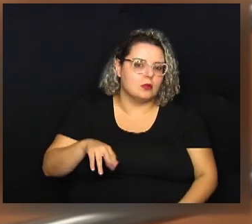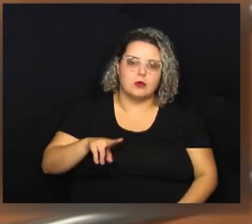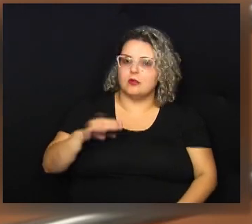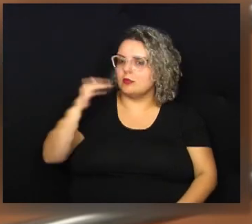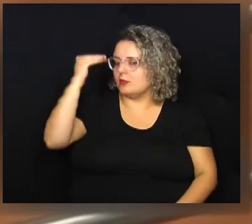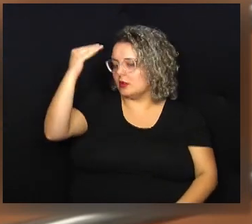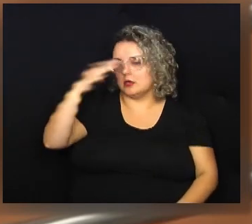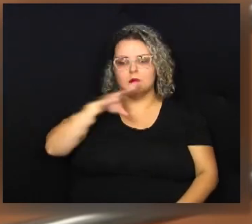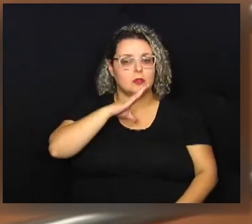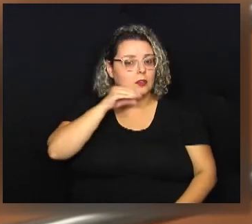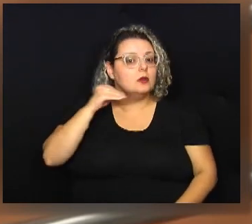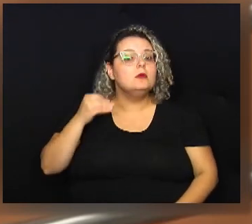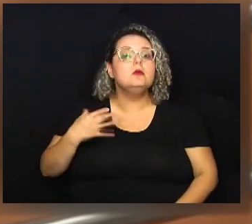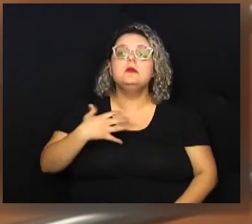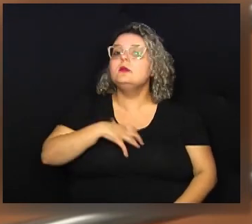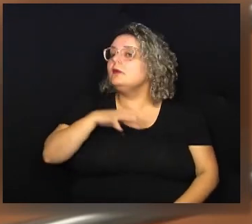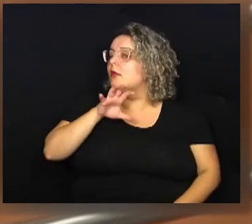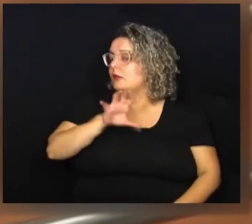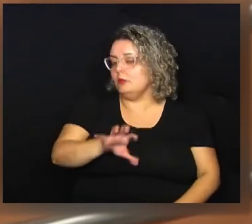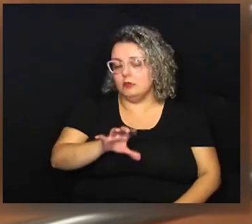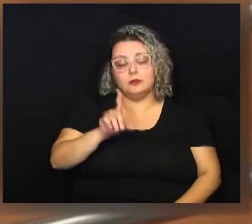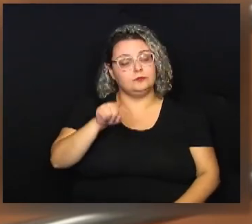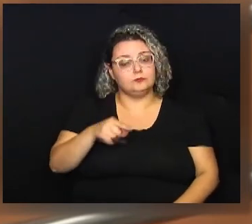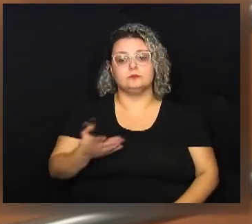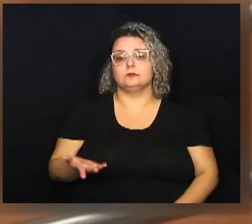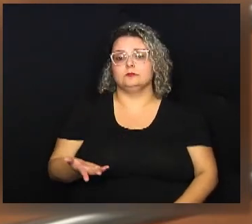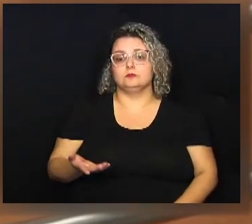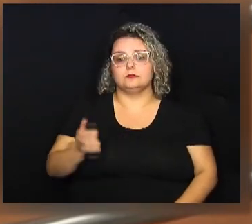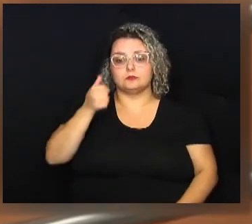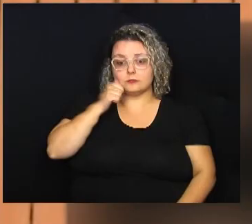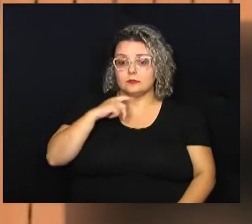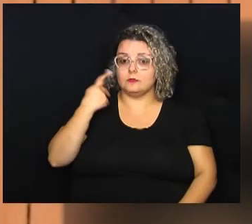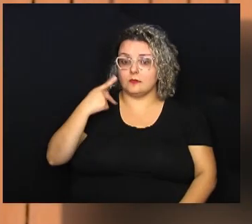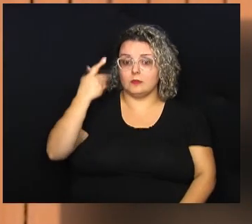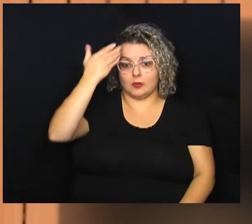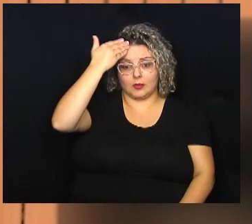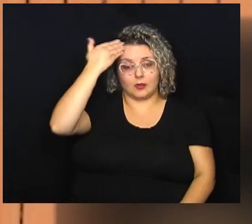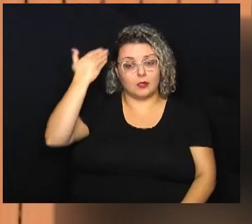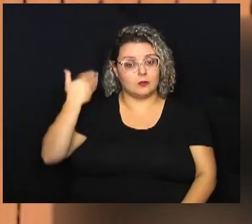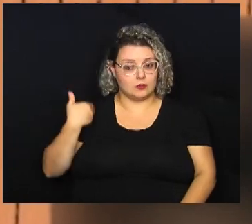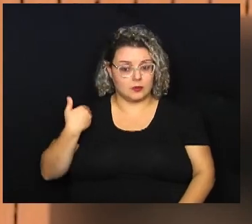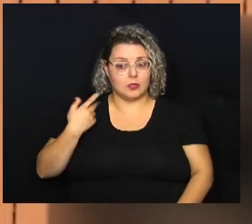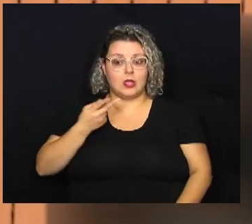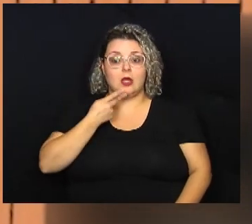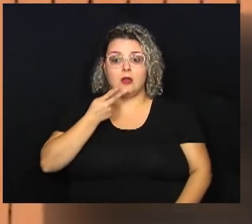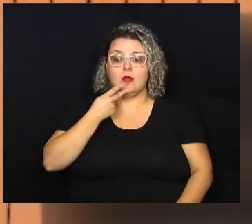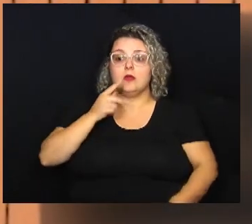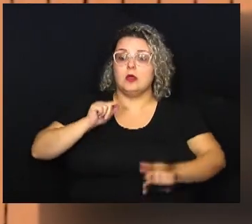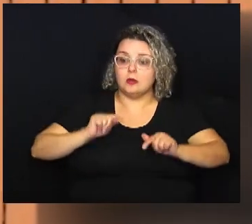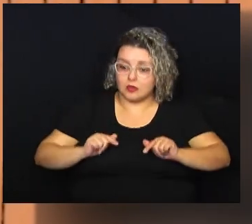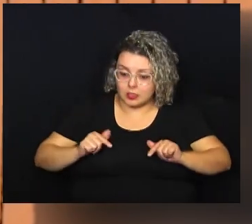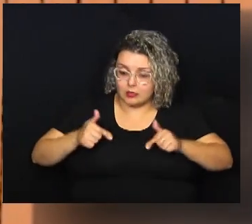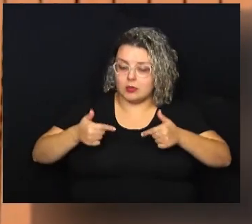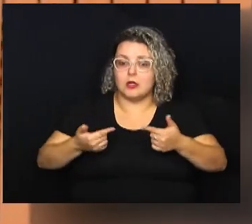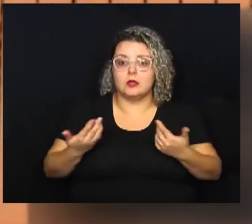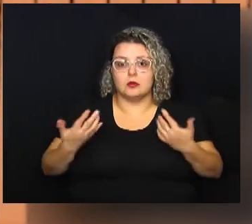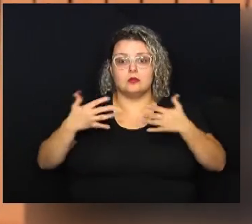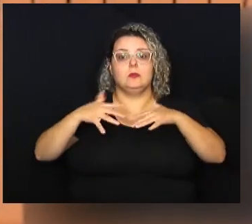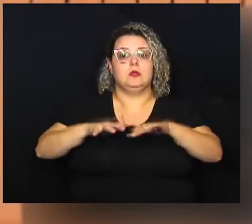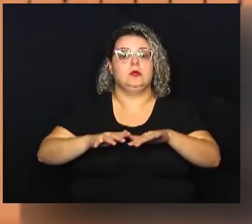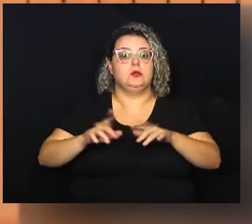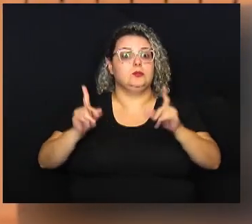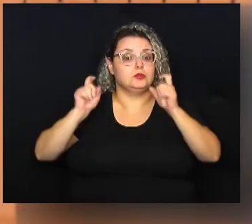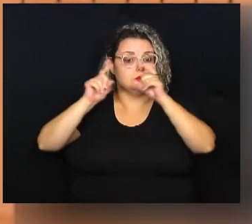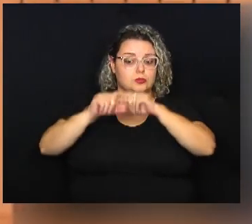criança, o seu adulto, o seu adolescente, do jeito que ele é. A vereadora Débora Palermo ressaltou a luta